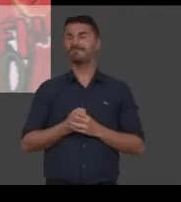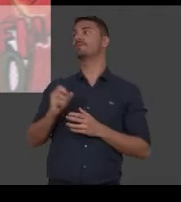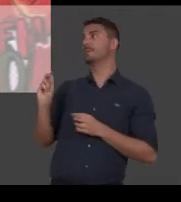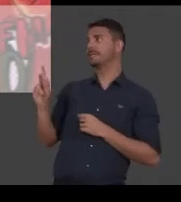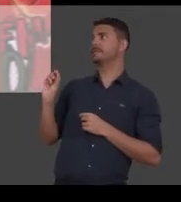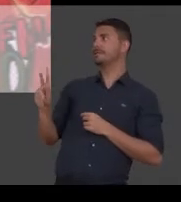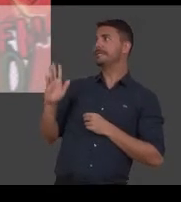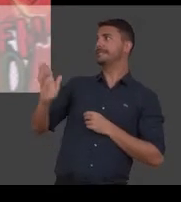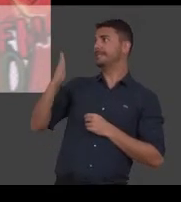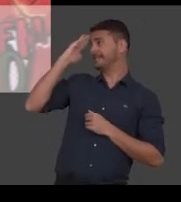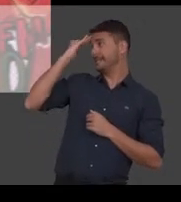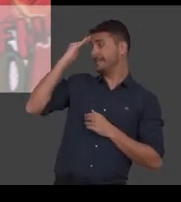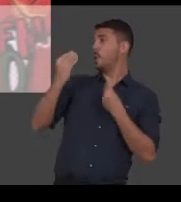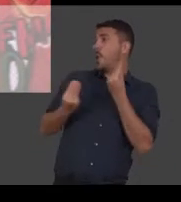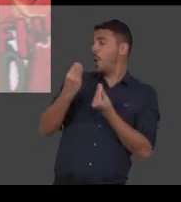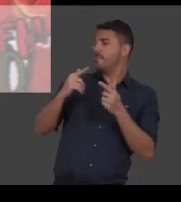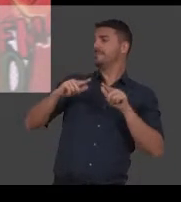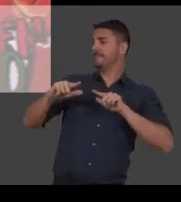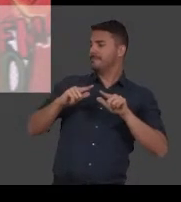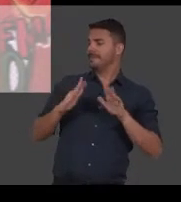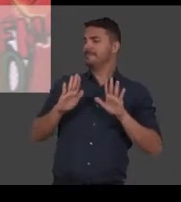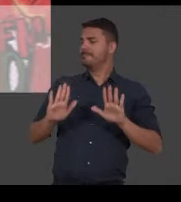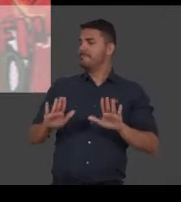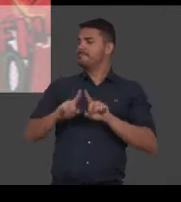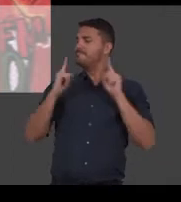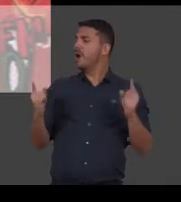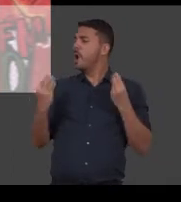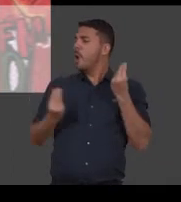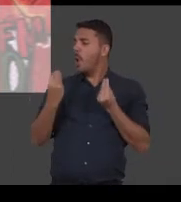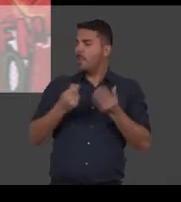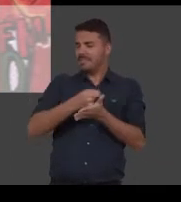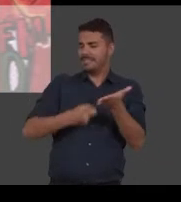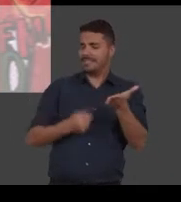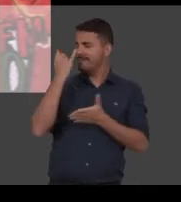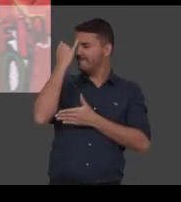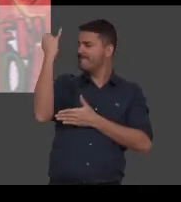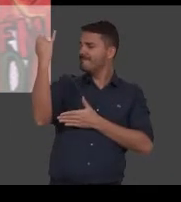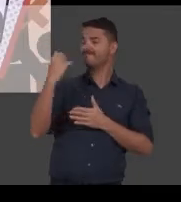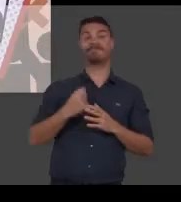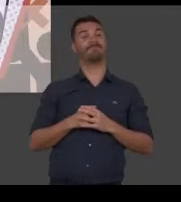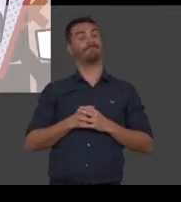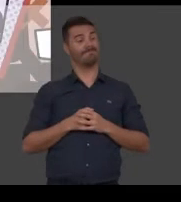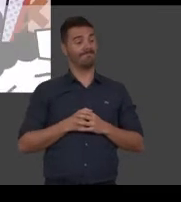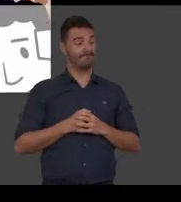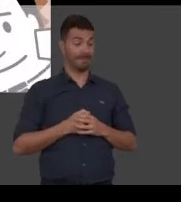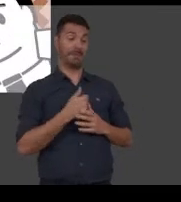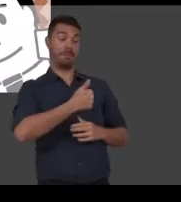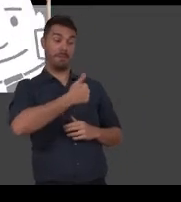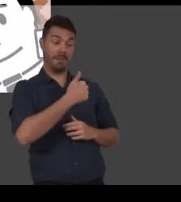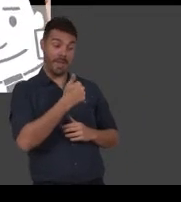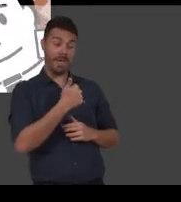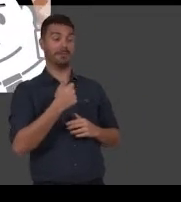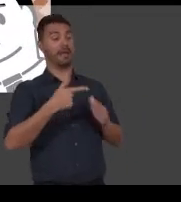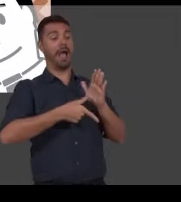Eu já entendi qual é a minha área de atuação. Agora, como colocar no papel todas essas ideias? Então, em